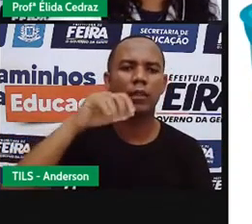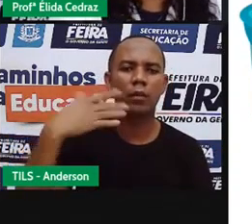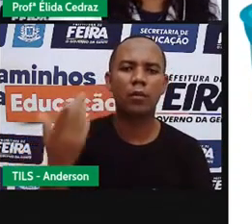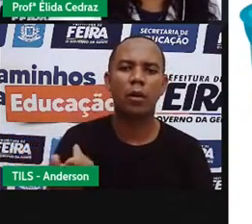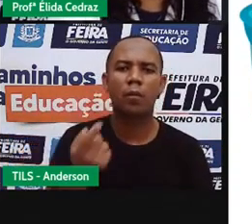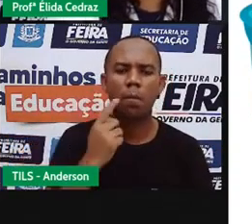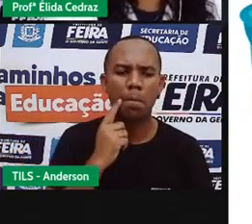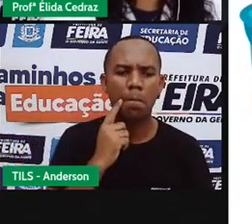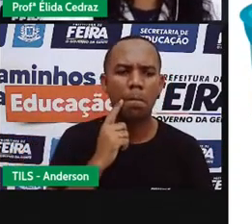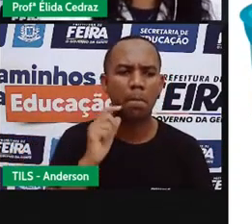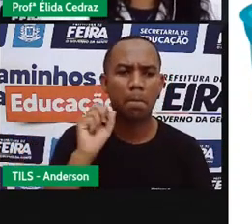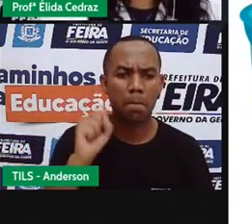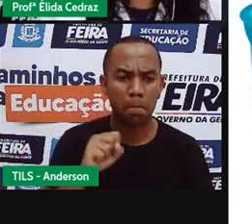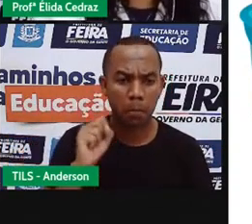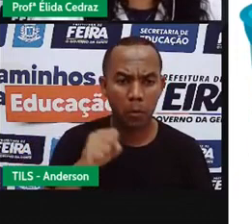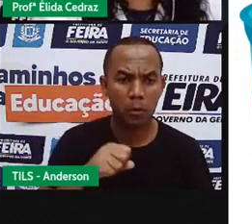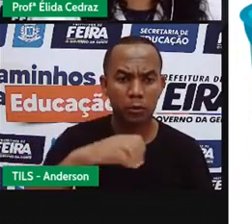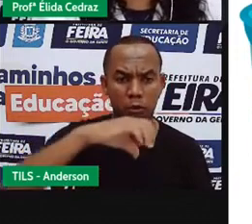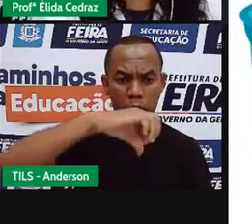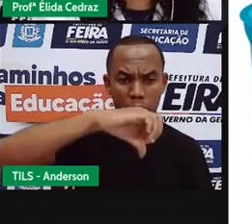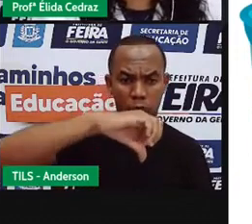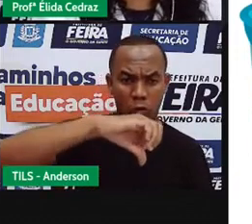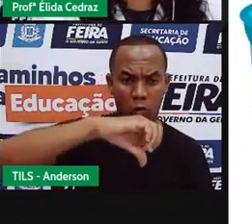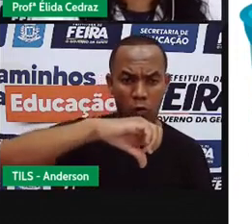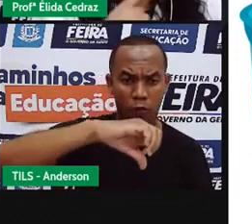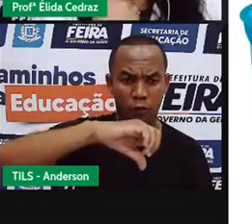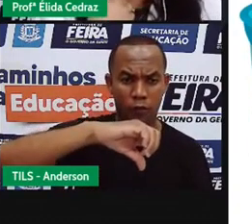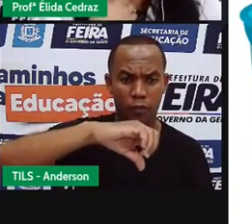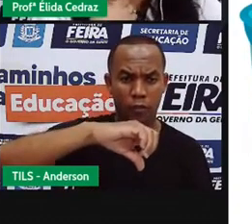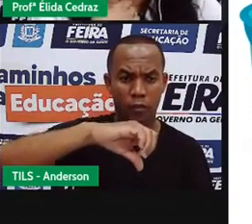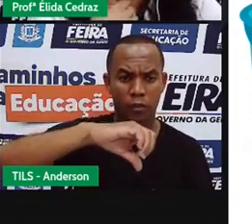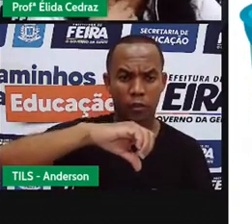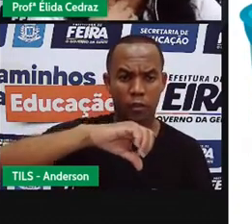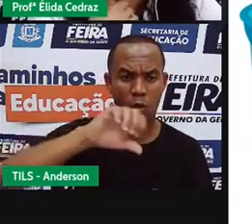Você pode colocar o de nove litros e o de oito.